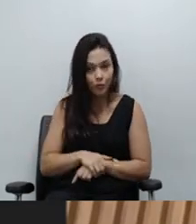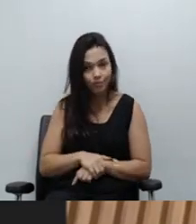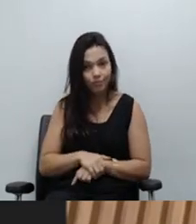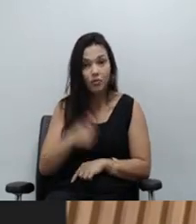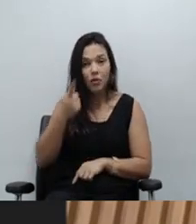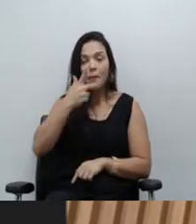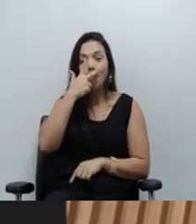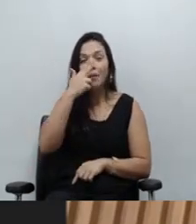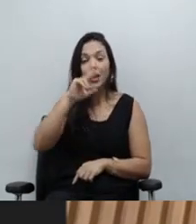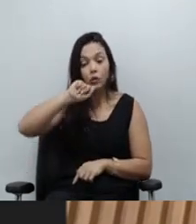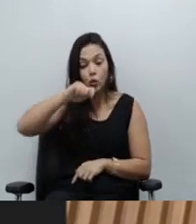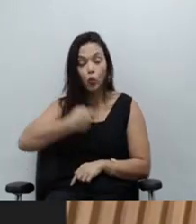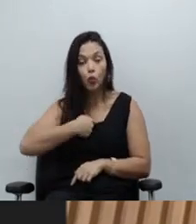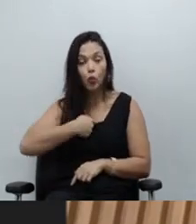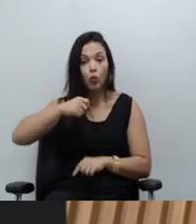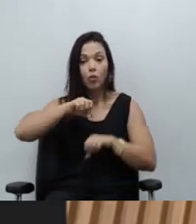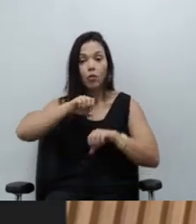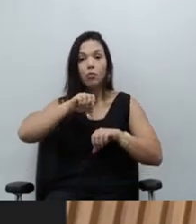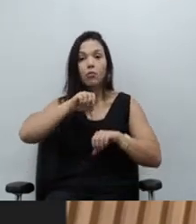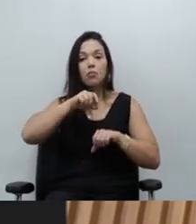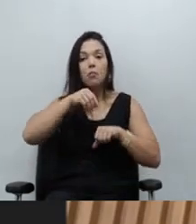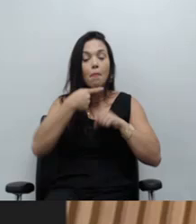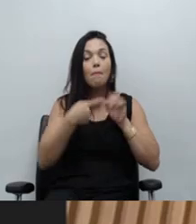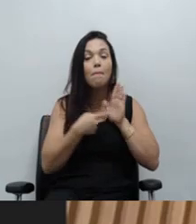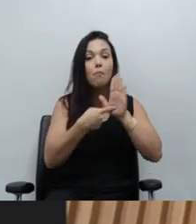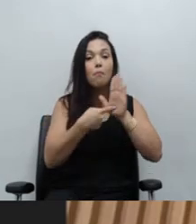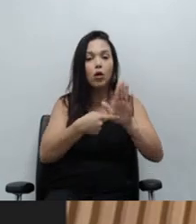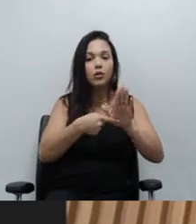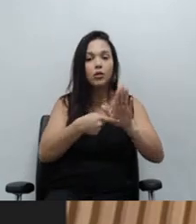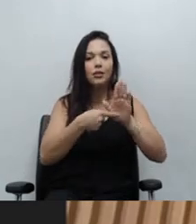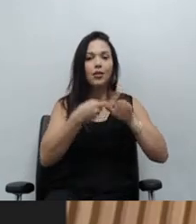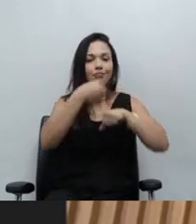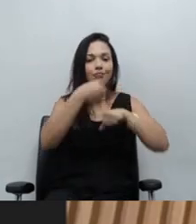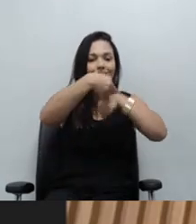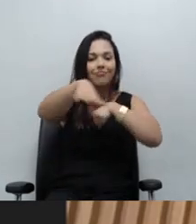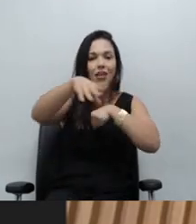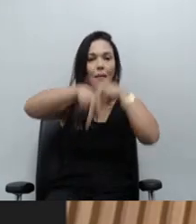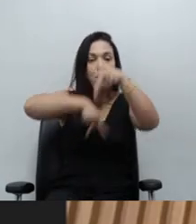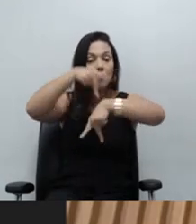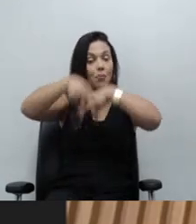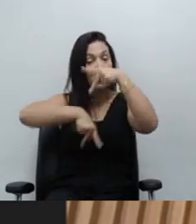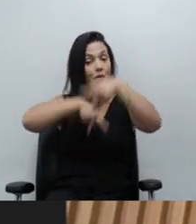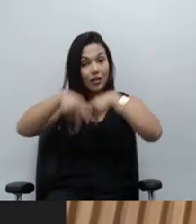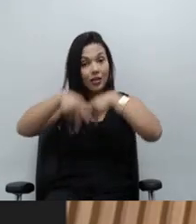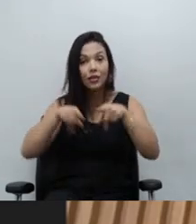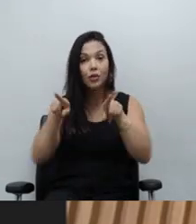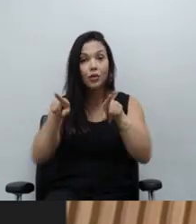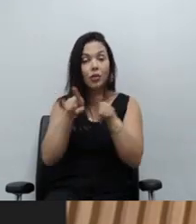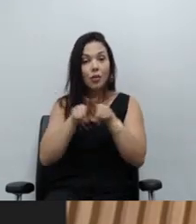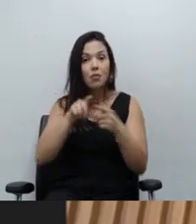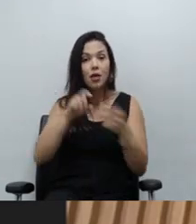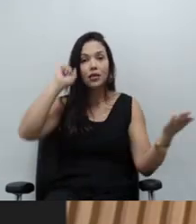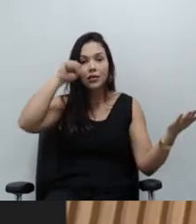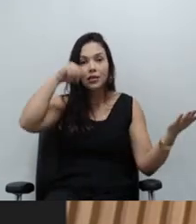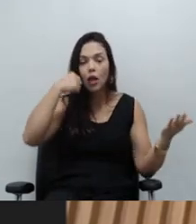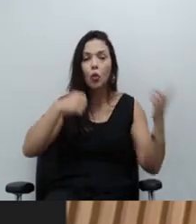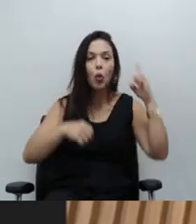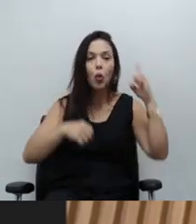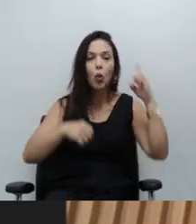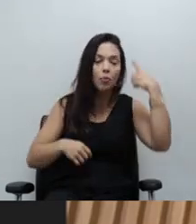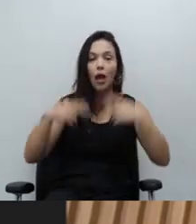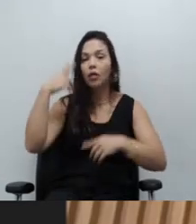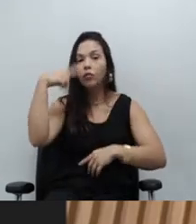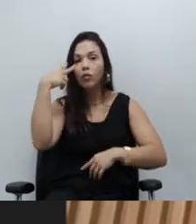para a população, para os poderes, é muito negativa. Então, eu espero que vocês